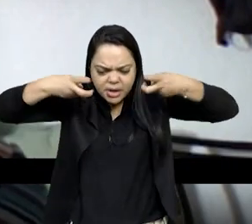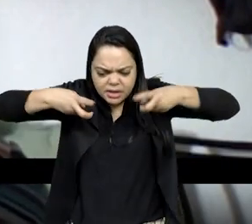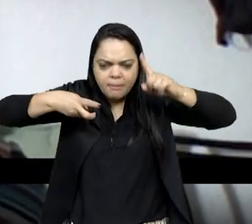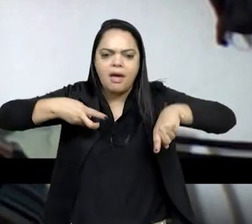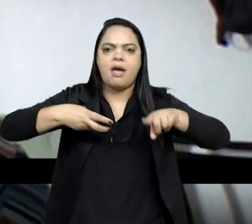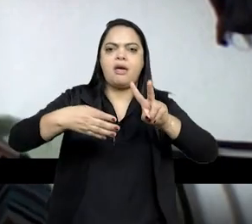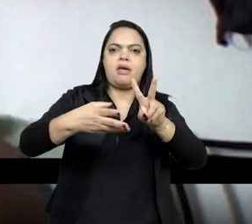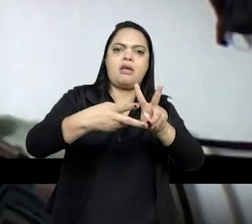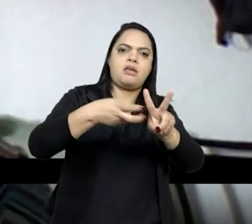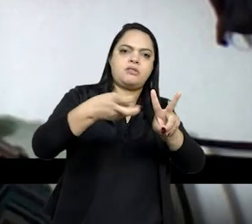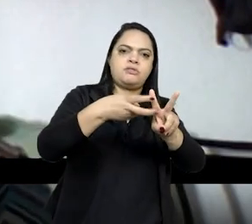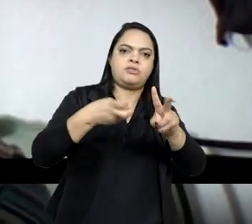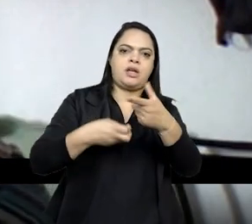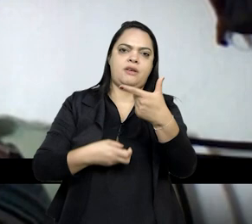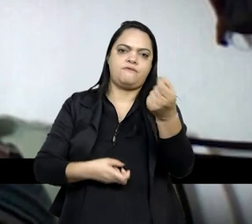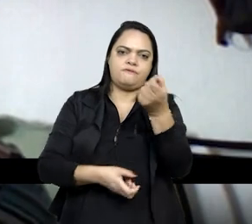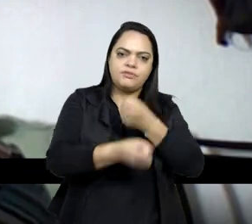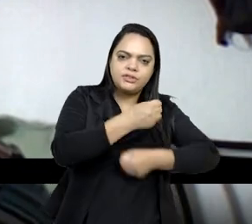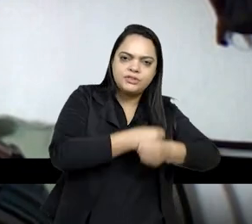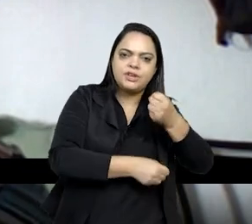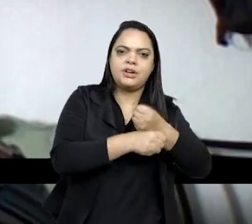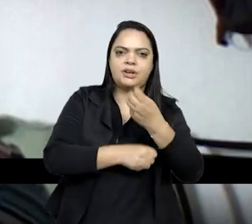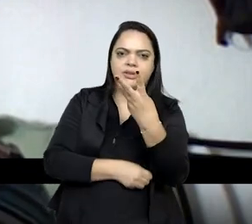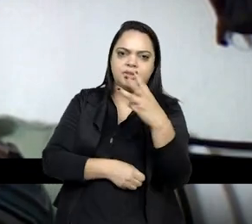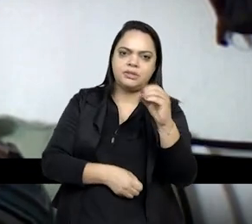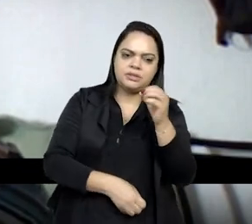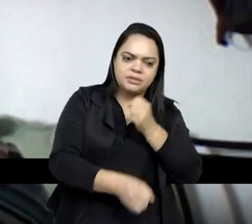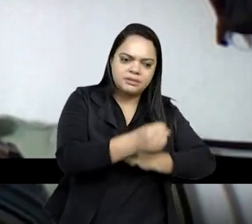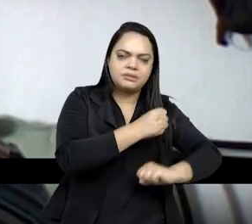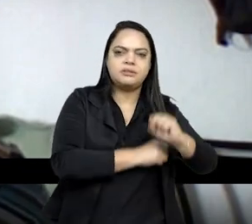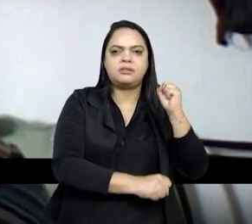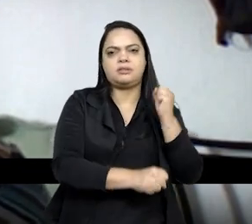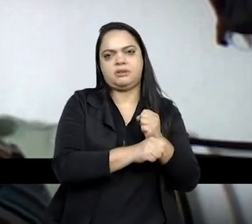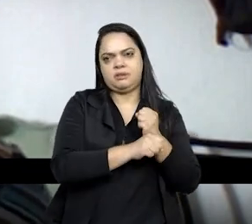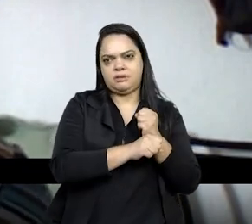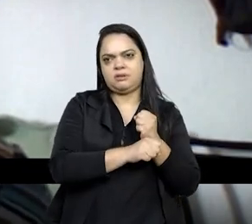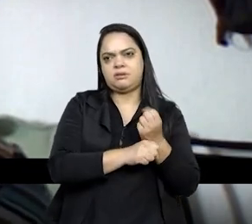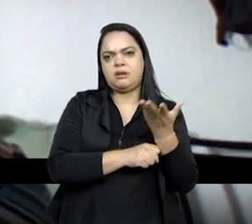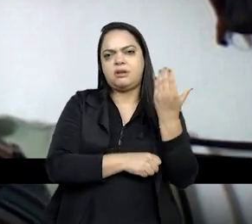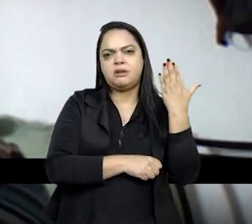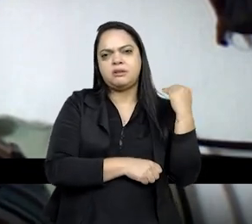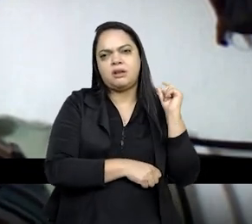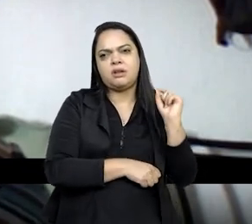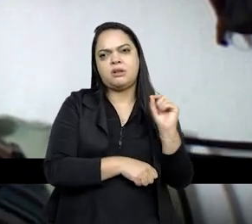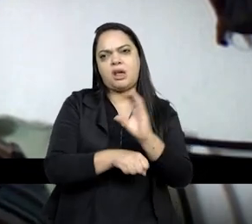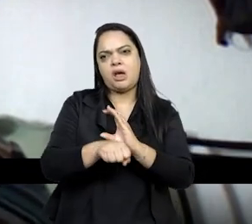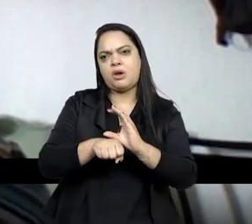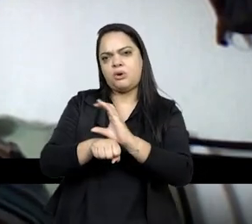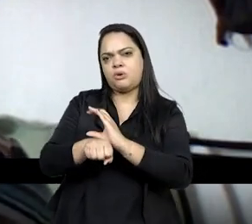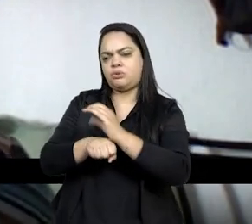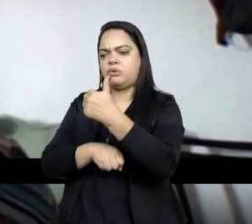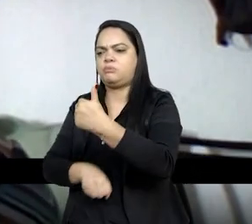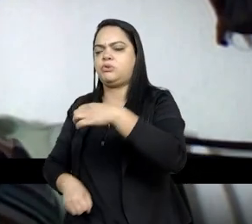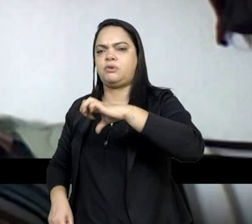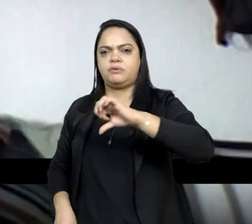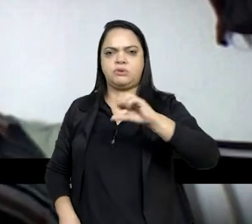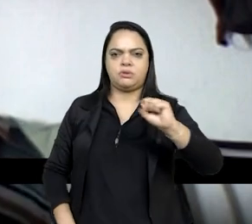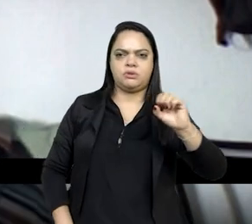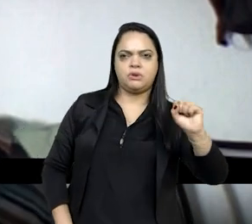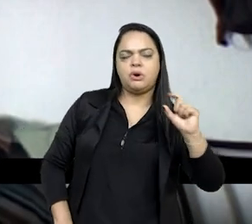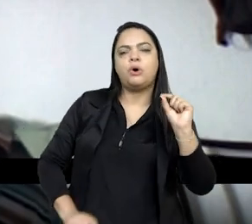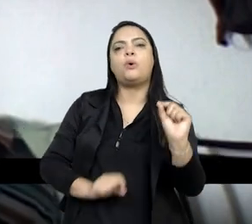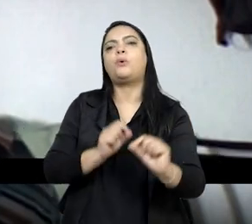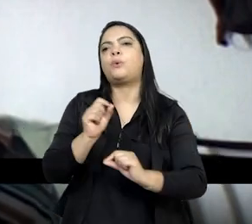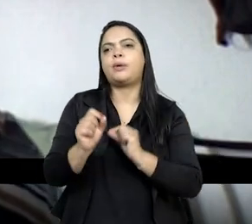há 20, 30 anos atrás, que desde a Constituinte, desde 1988, vem